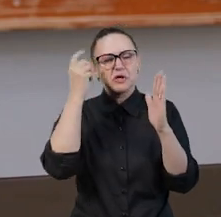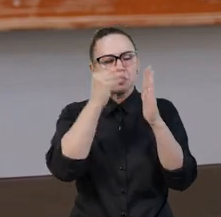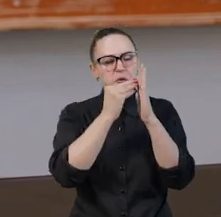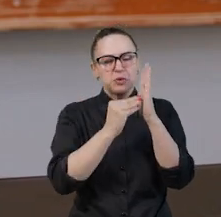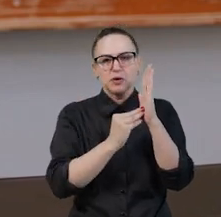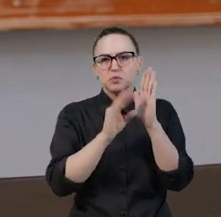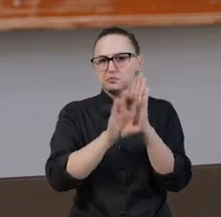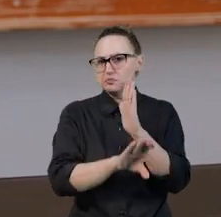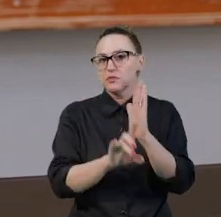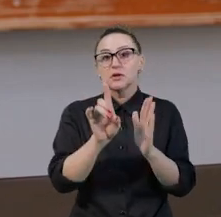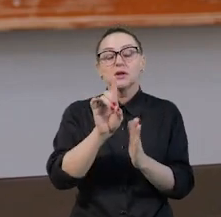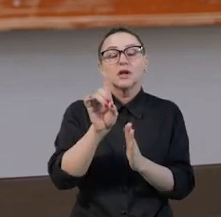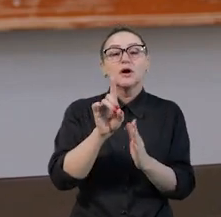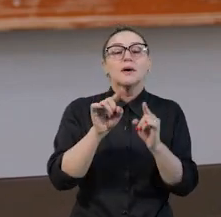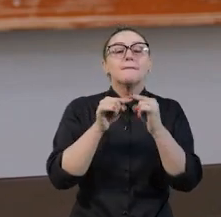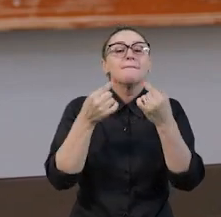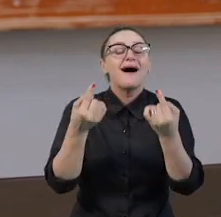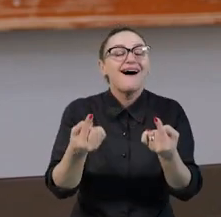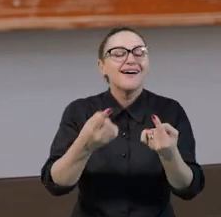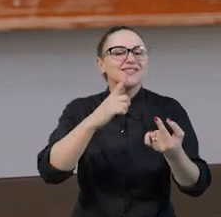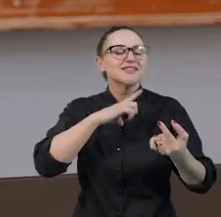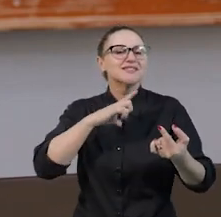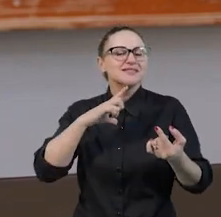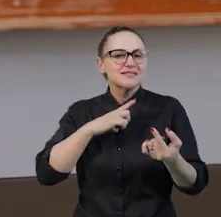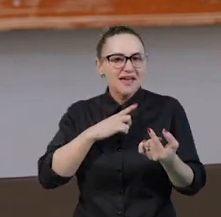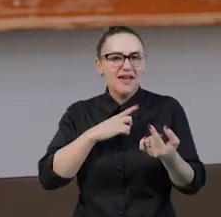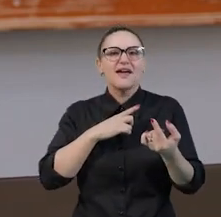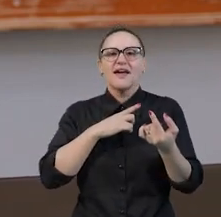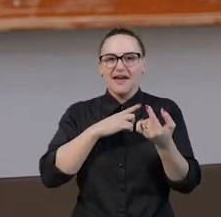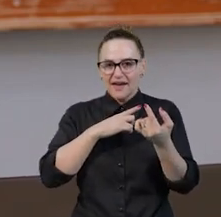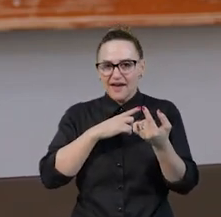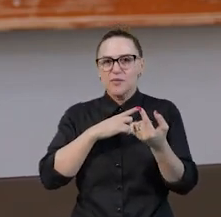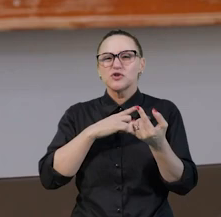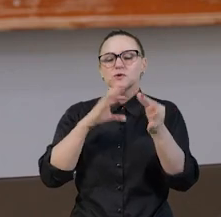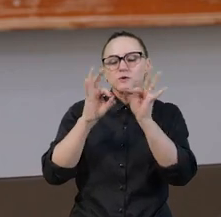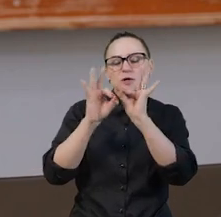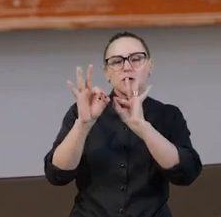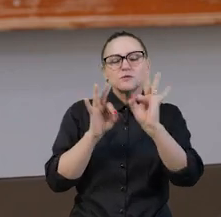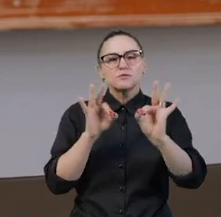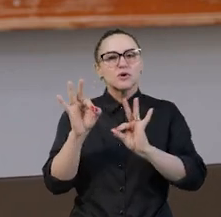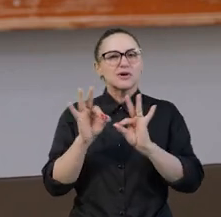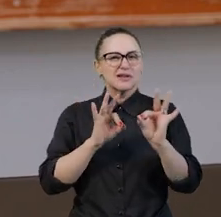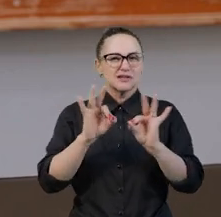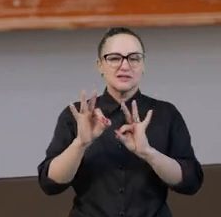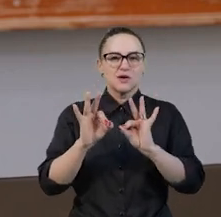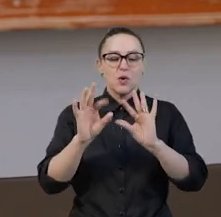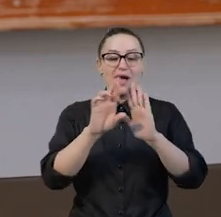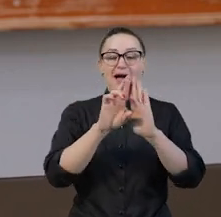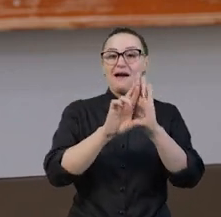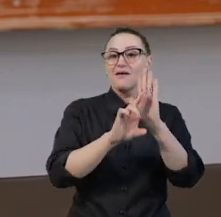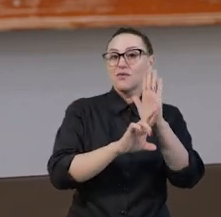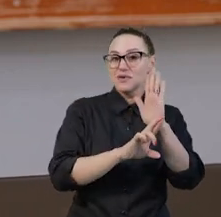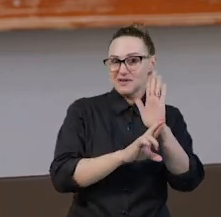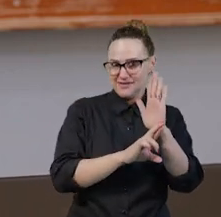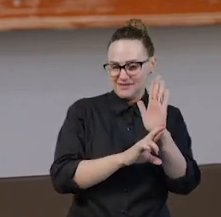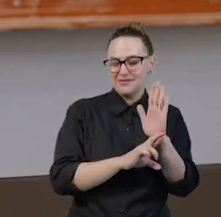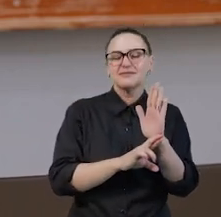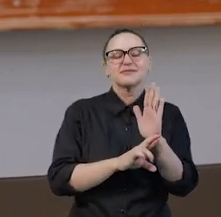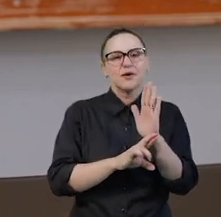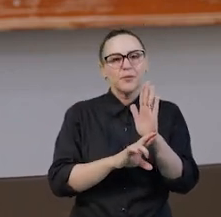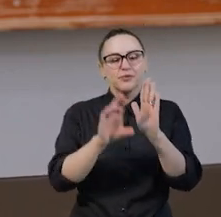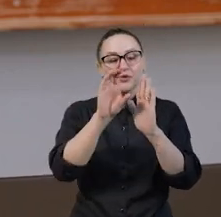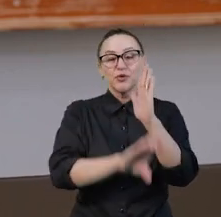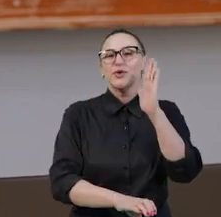Nós temos os dispositivos legais e as formas de regulamentação do currículo em si. Como, por